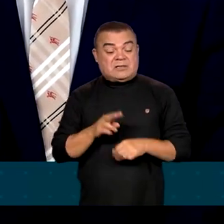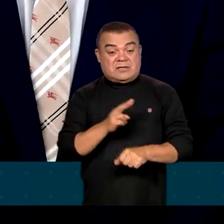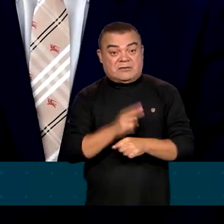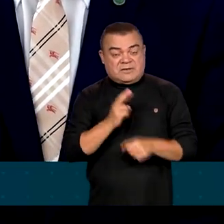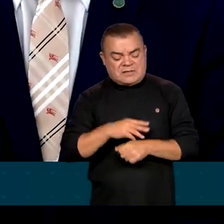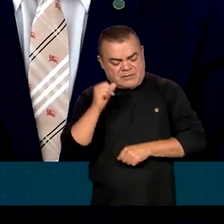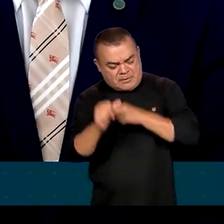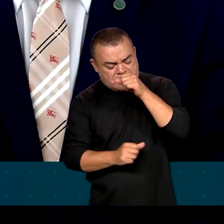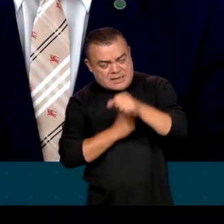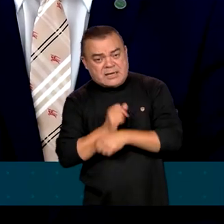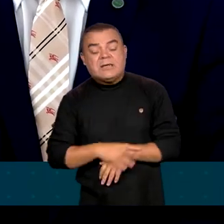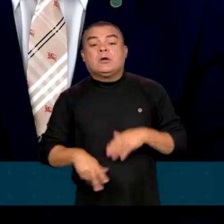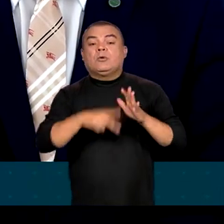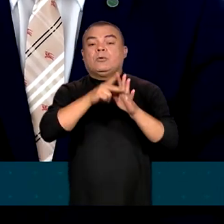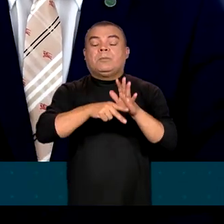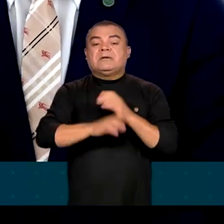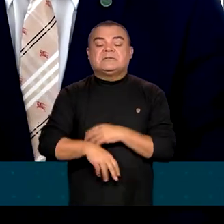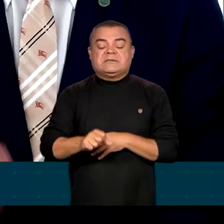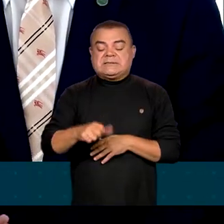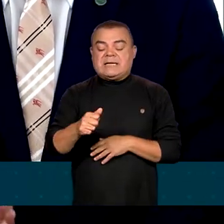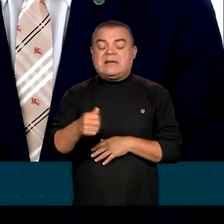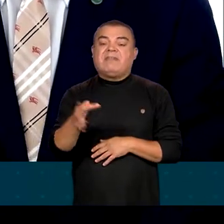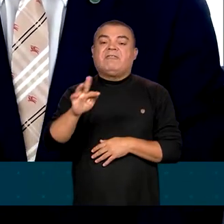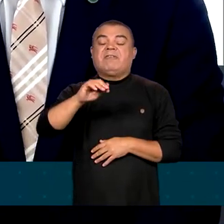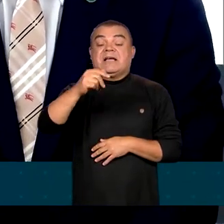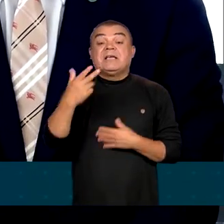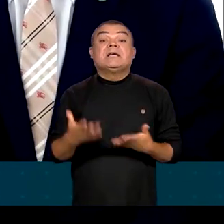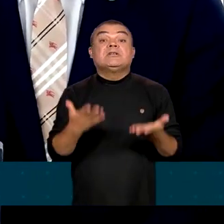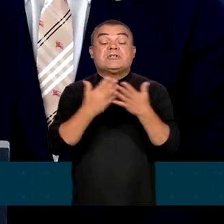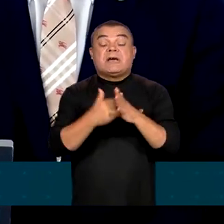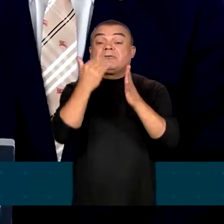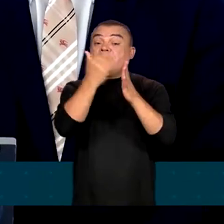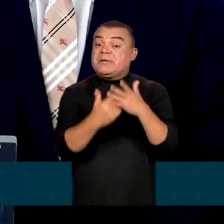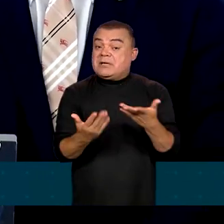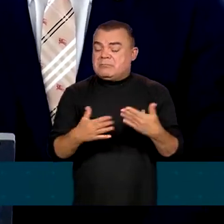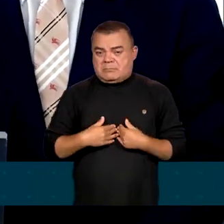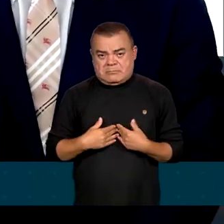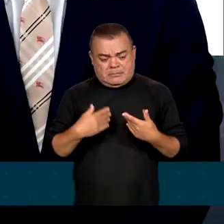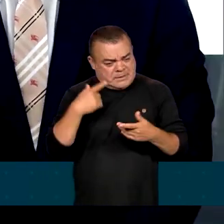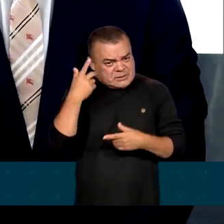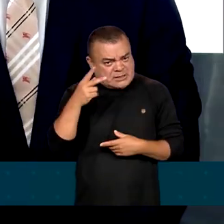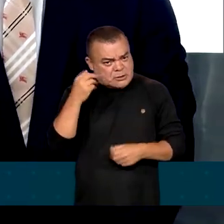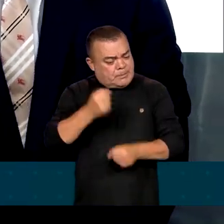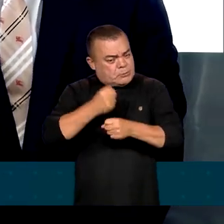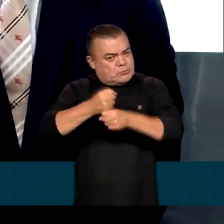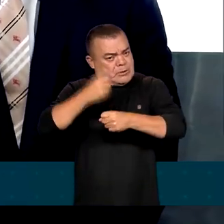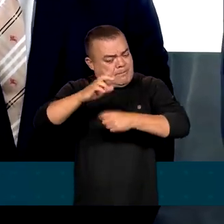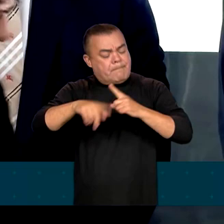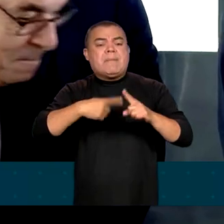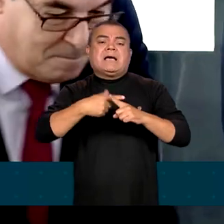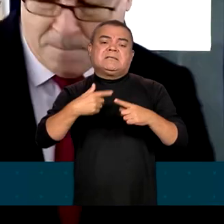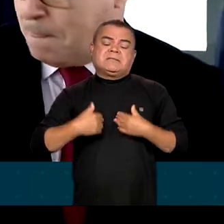safra, que já ficou pequeno e já ficou custoso por outro lado, para a gente produzir mais. É isso que a gente está buscando.